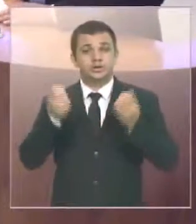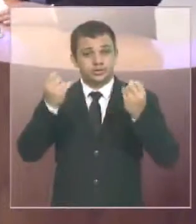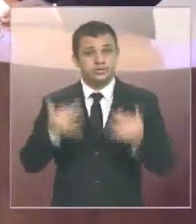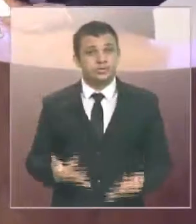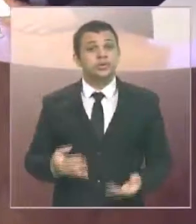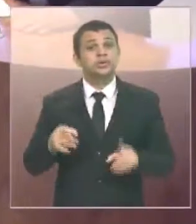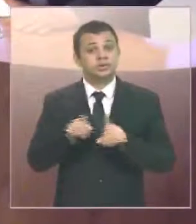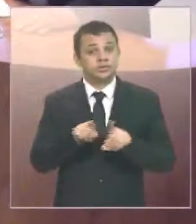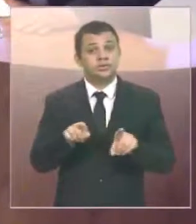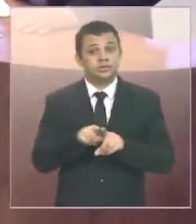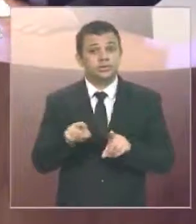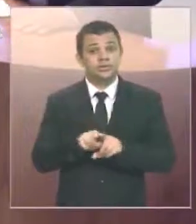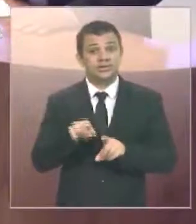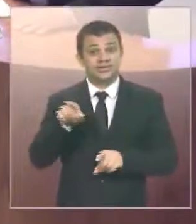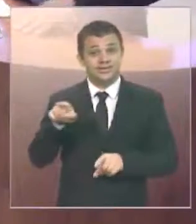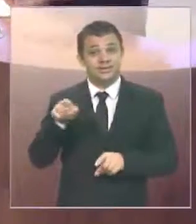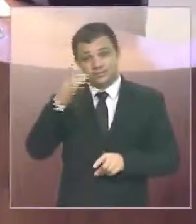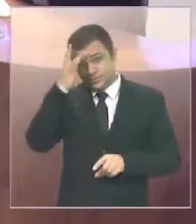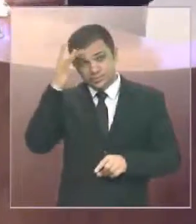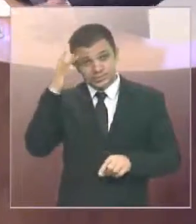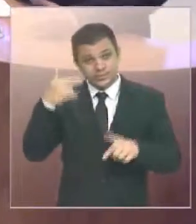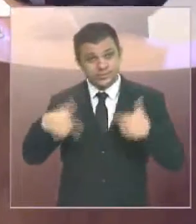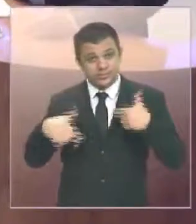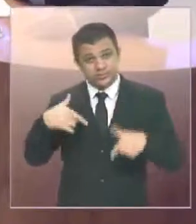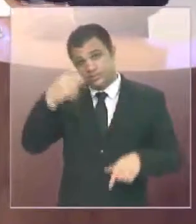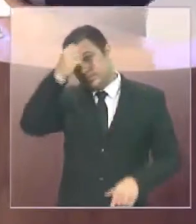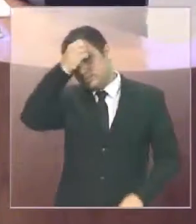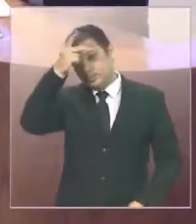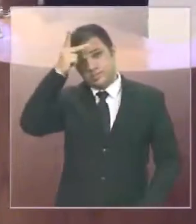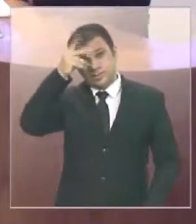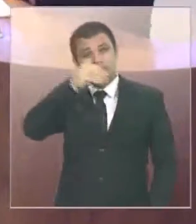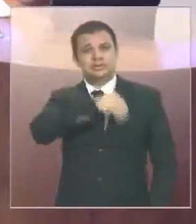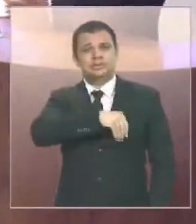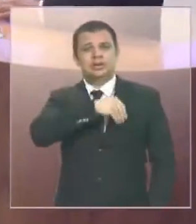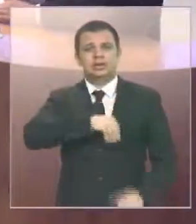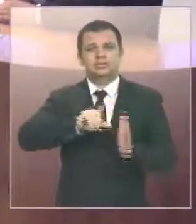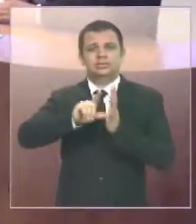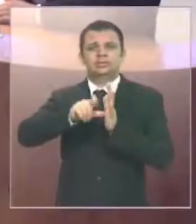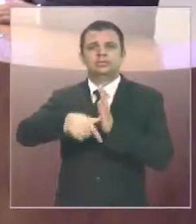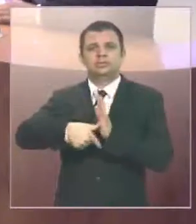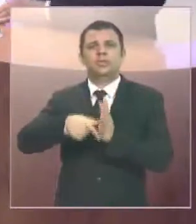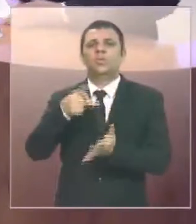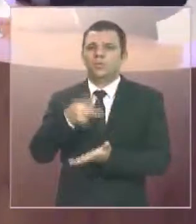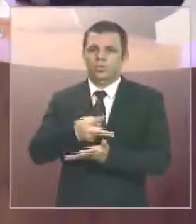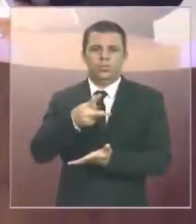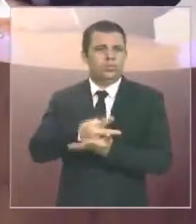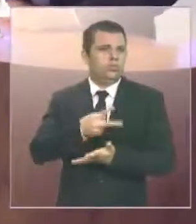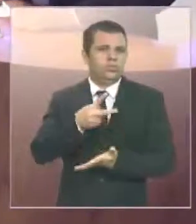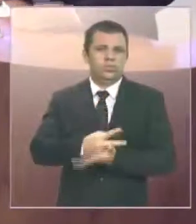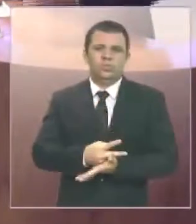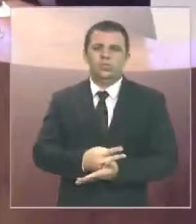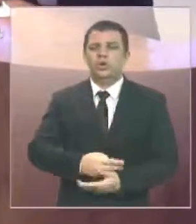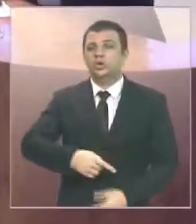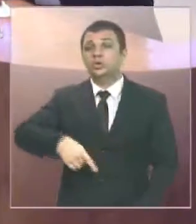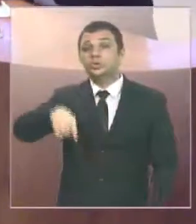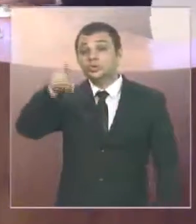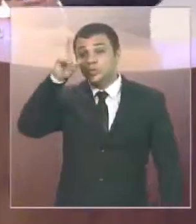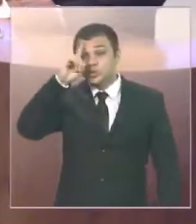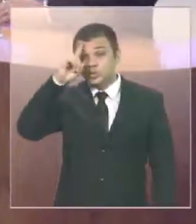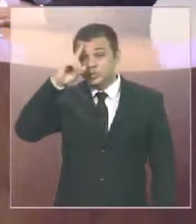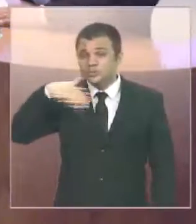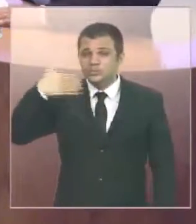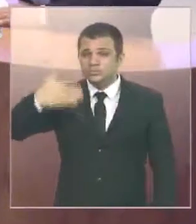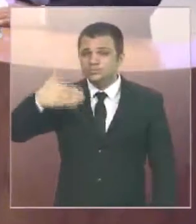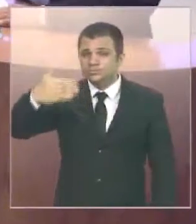prefeitura, que continuam atrasados, e a cada dia amplia